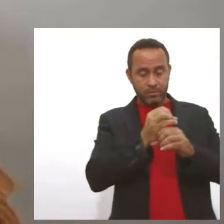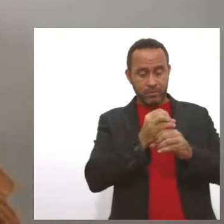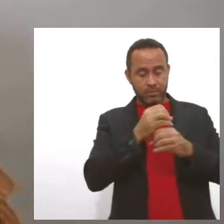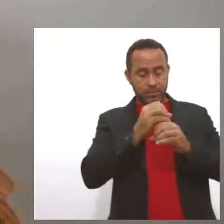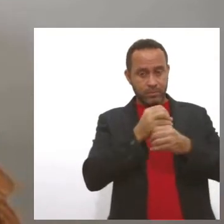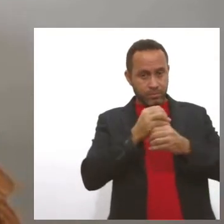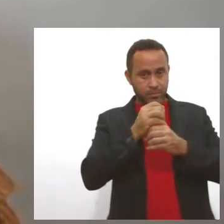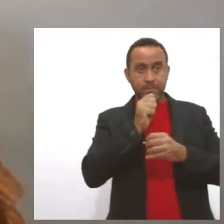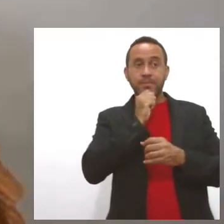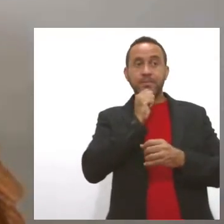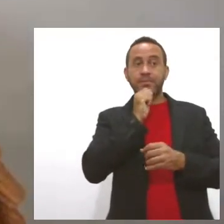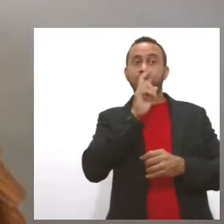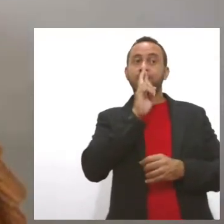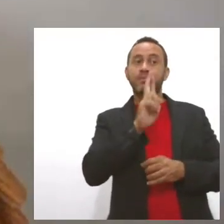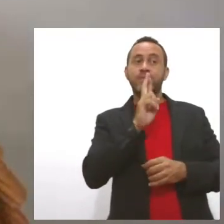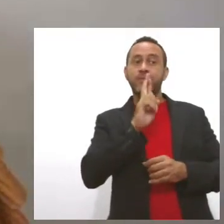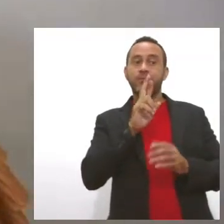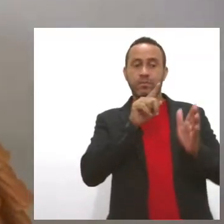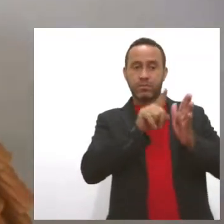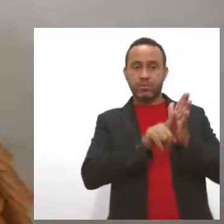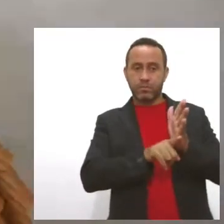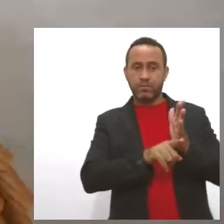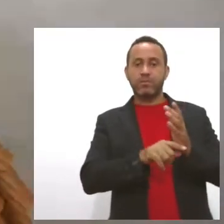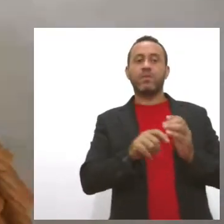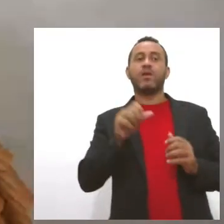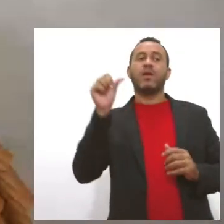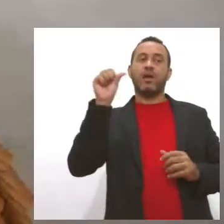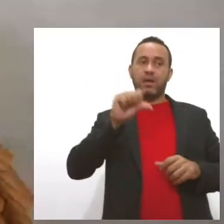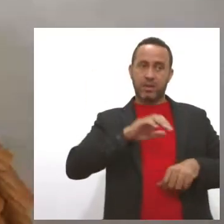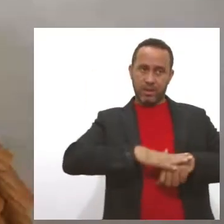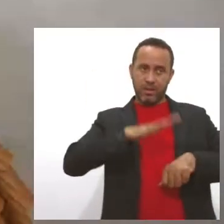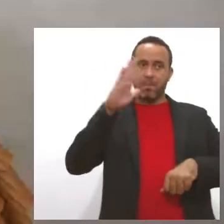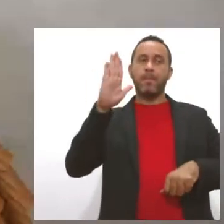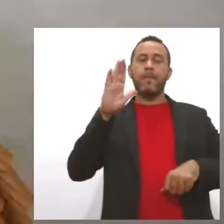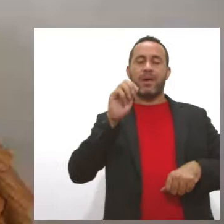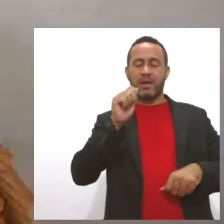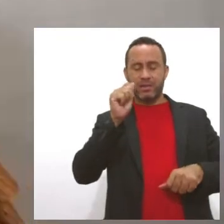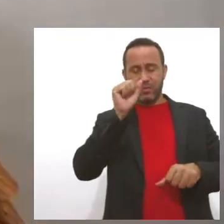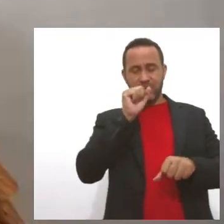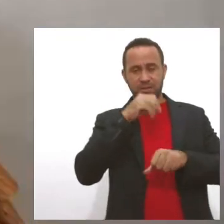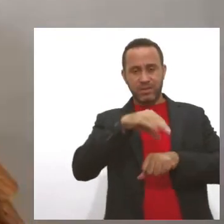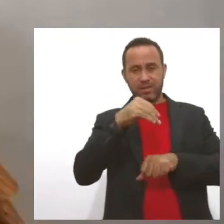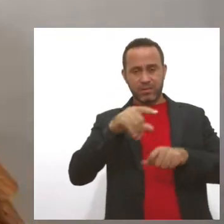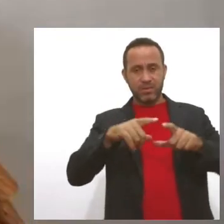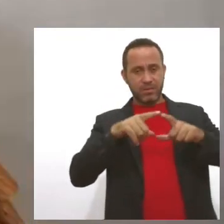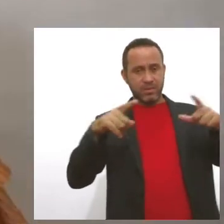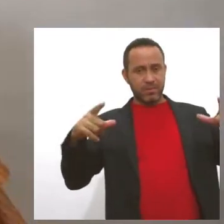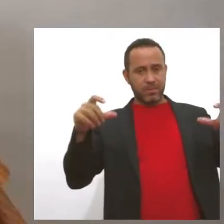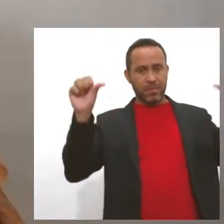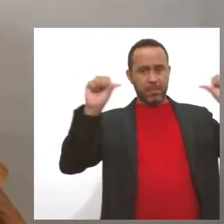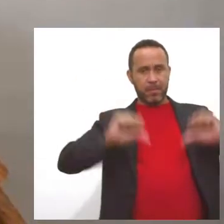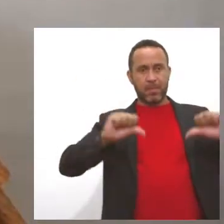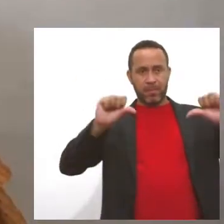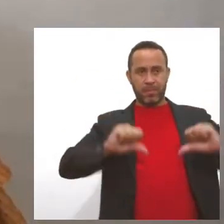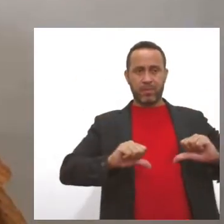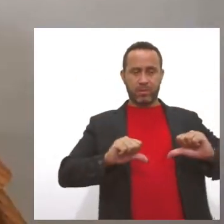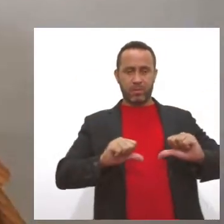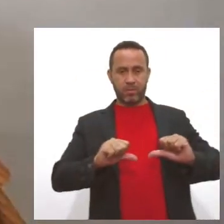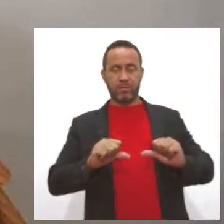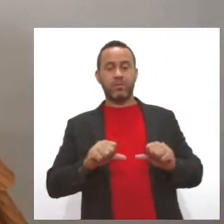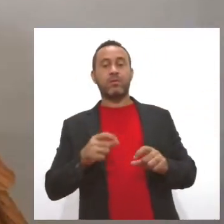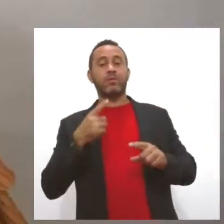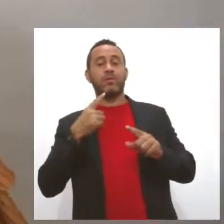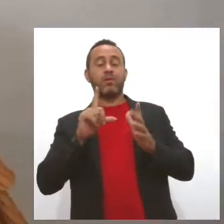Então, os números aqui em Sergipe provavelmente são bem maiores do que a gente está noticiando. Esse atraso se deu por alguns